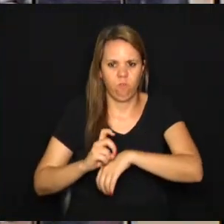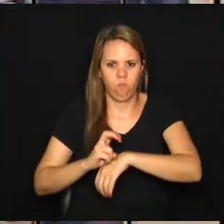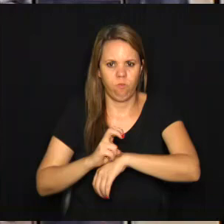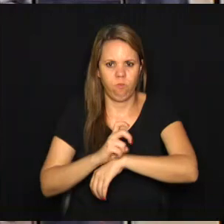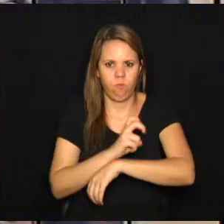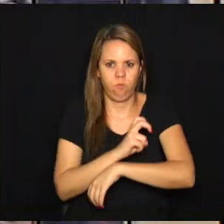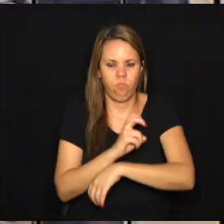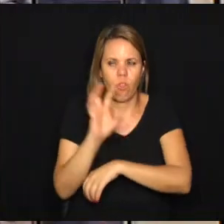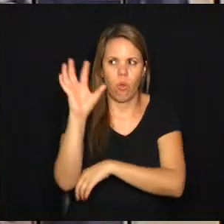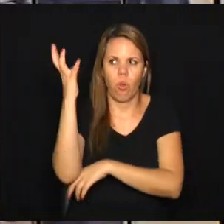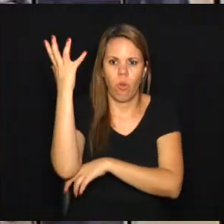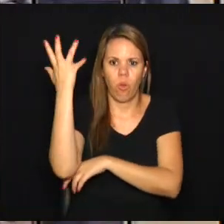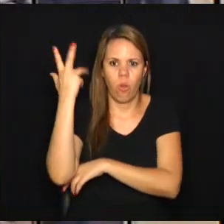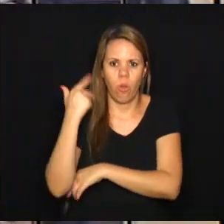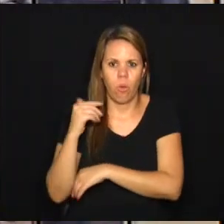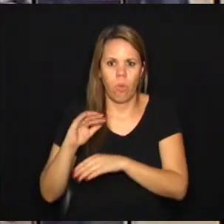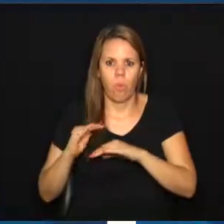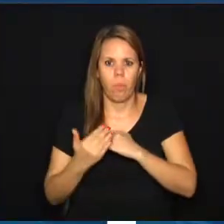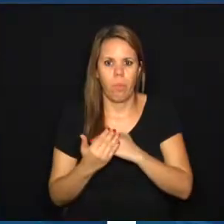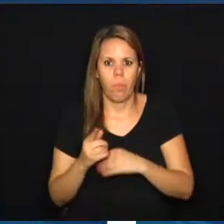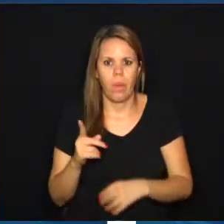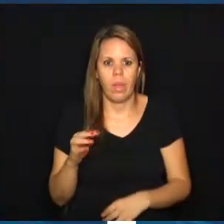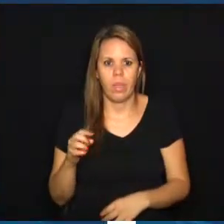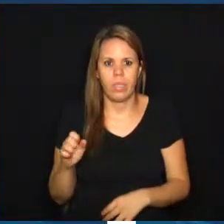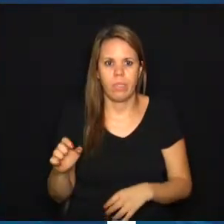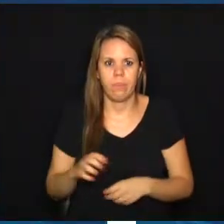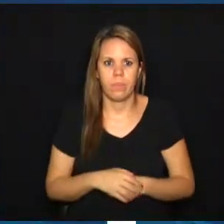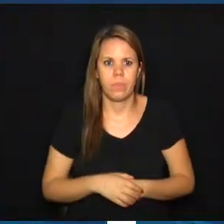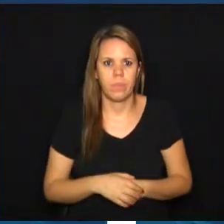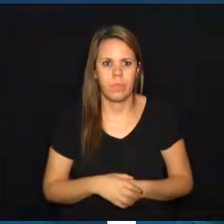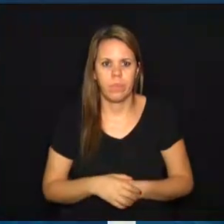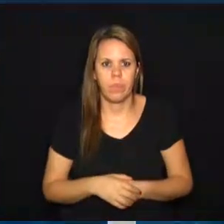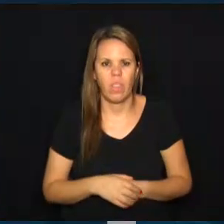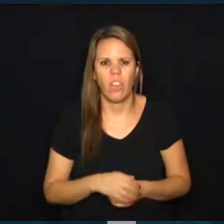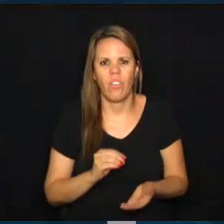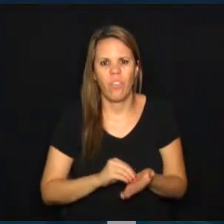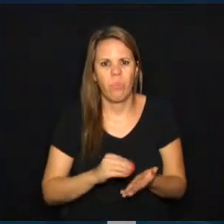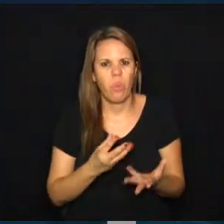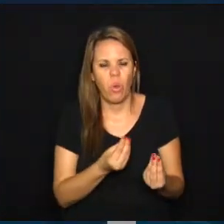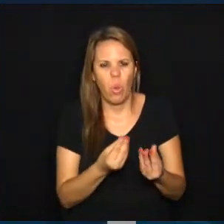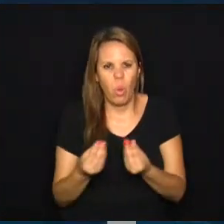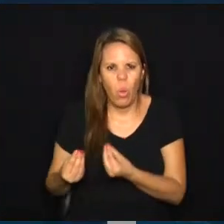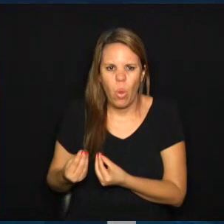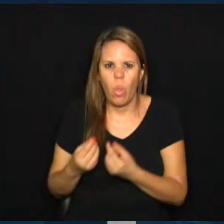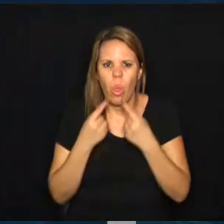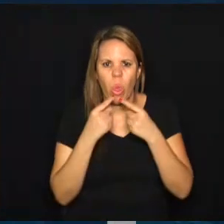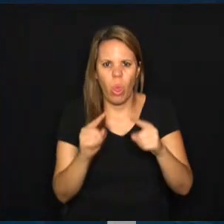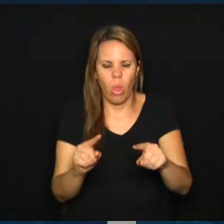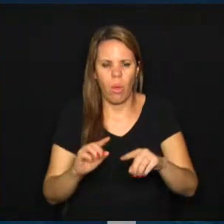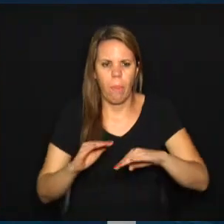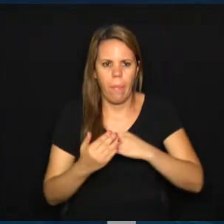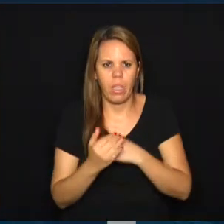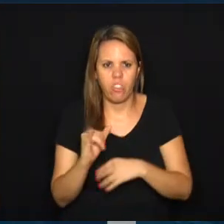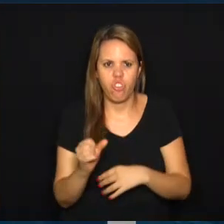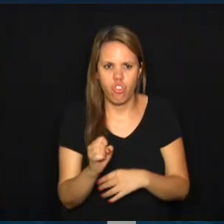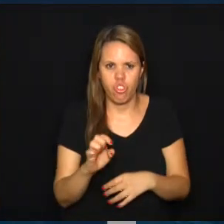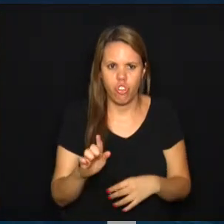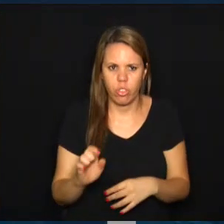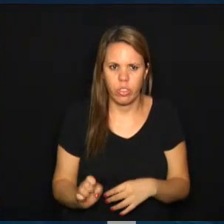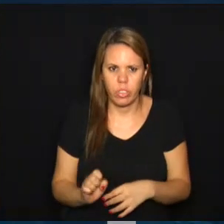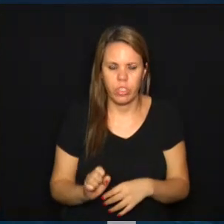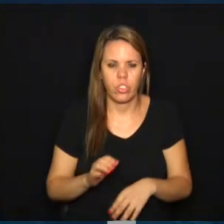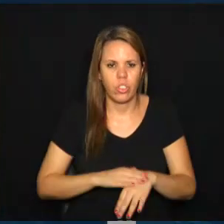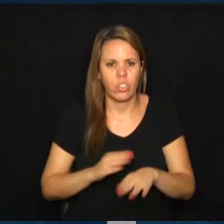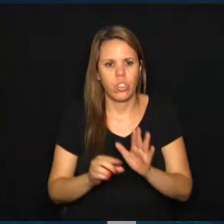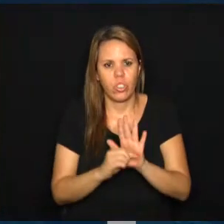Bosque Municipal Parque da Mata. Por conta de inúmeras reclamações dos moradores da região do Parque São Jorge, o requerimento de autoria